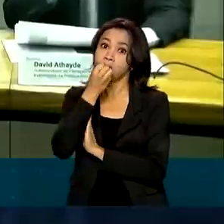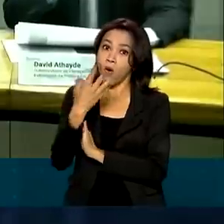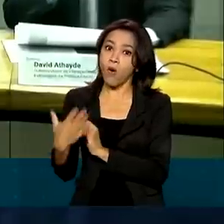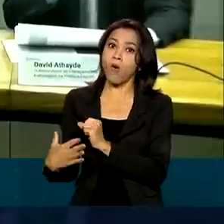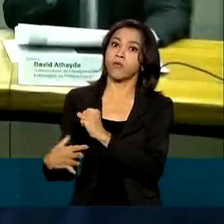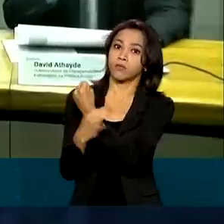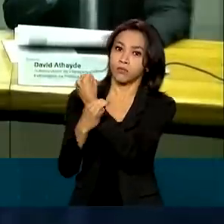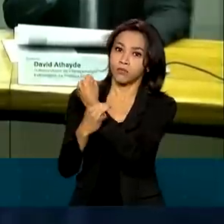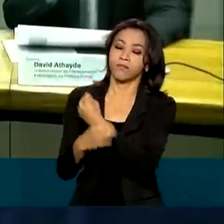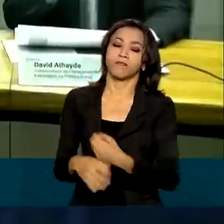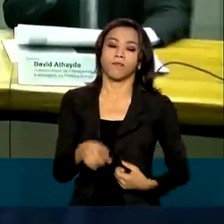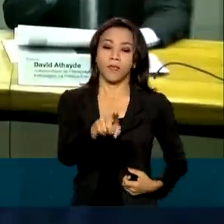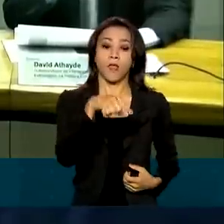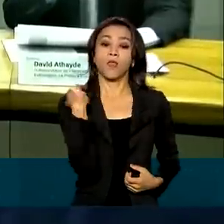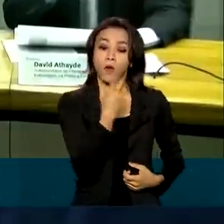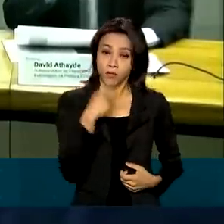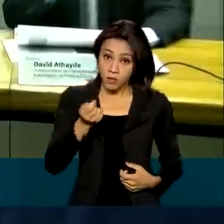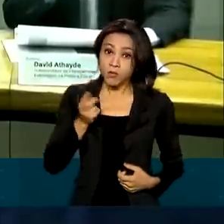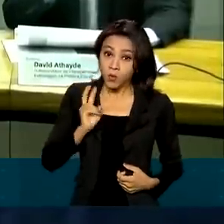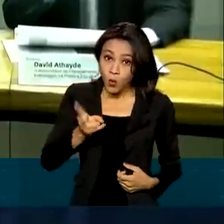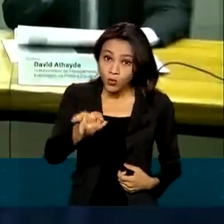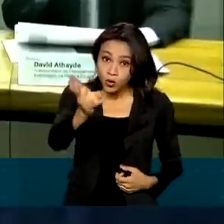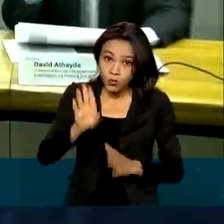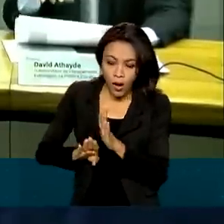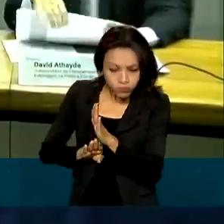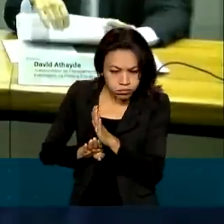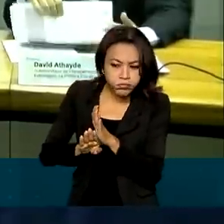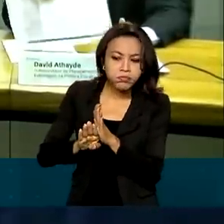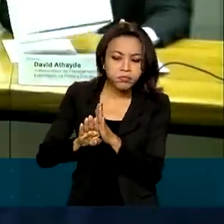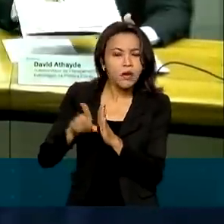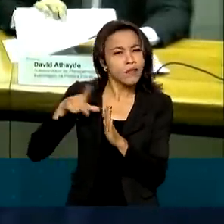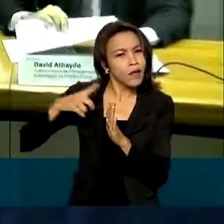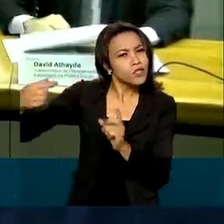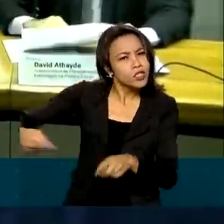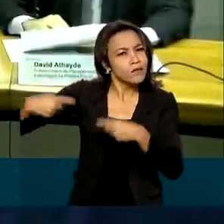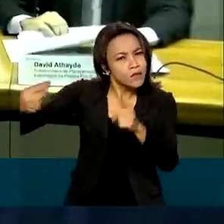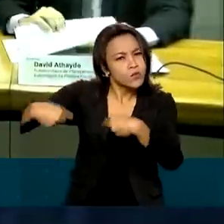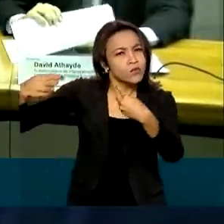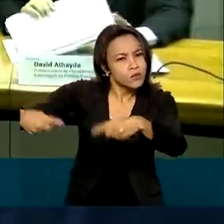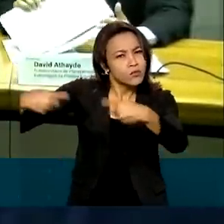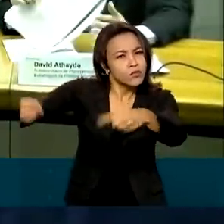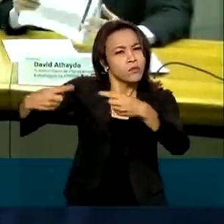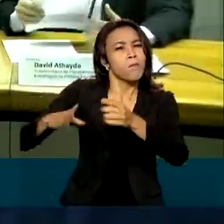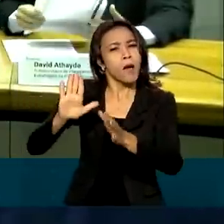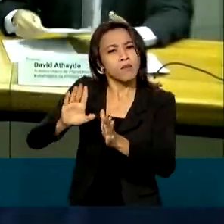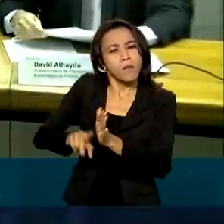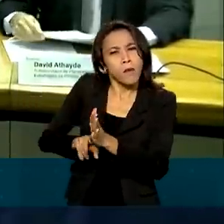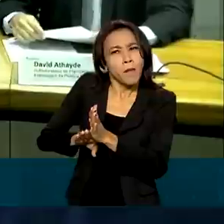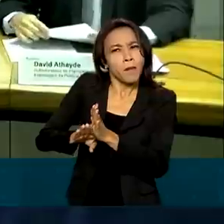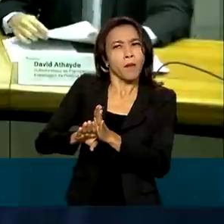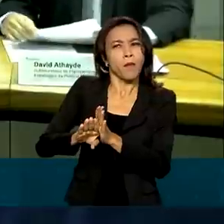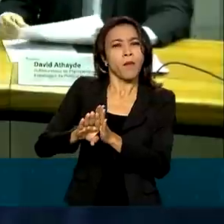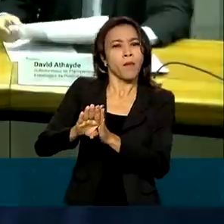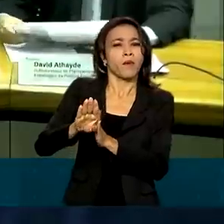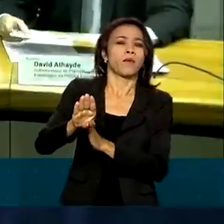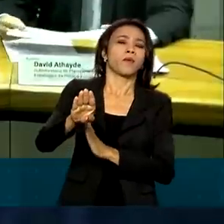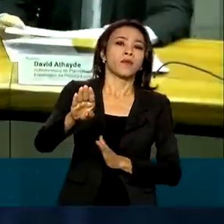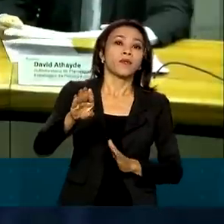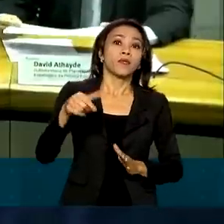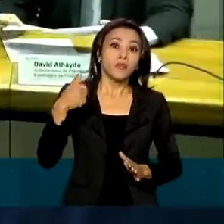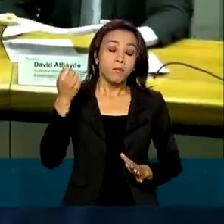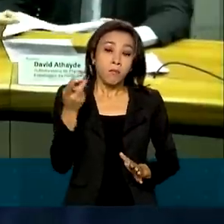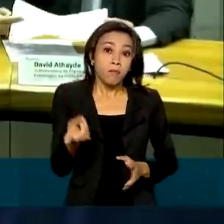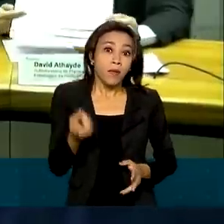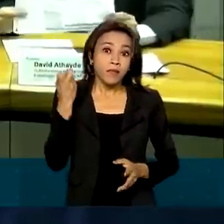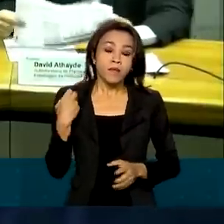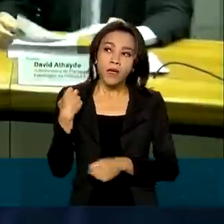tem que continuar essa trajetória. O ano que vem tem os seus desafios, mas aos poucos, quando a gente pega uma série maior, a gente